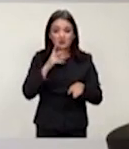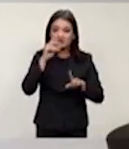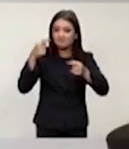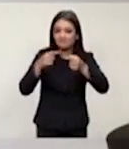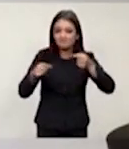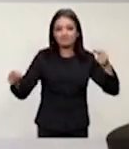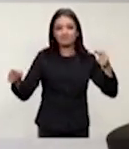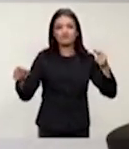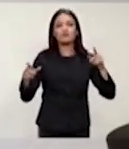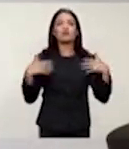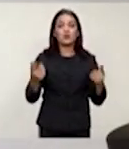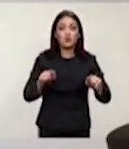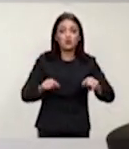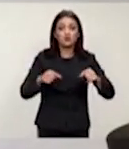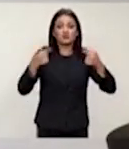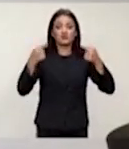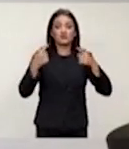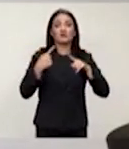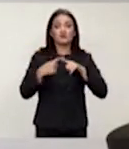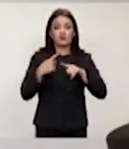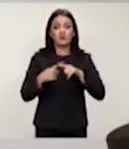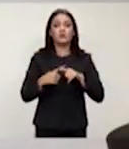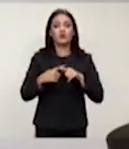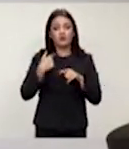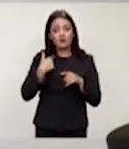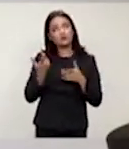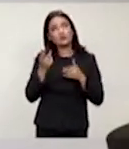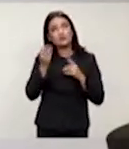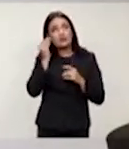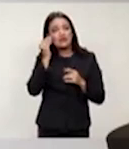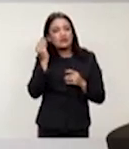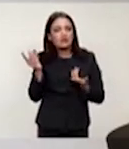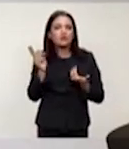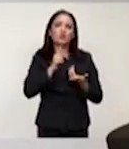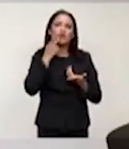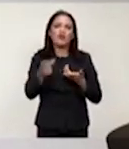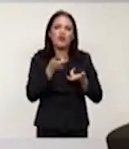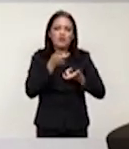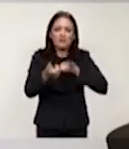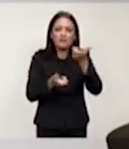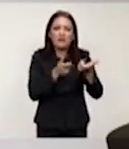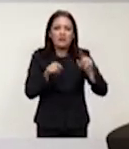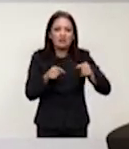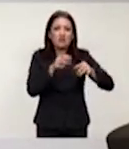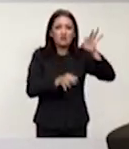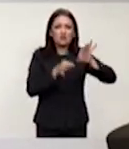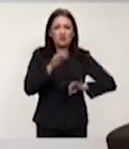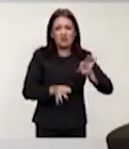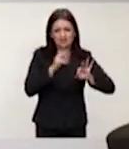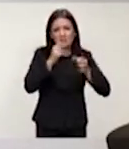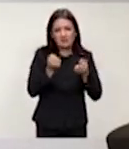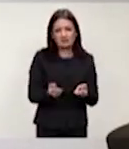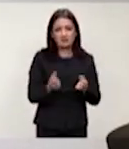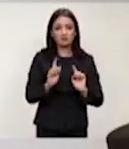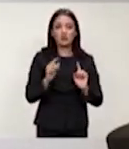procurando me distanciar dos termos jurídicos, dos termos acadêmicos. Estou aqui para falar